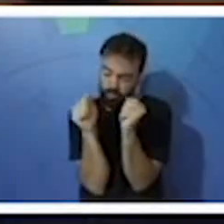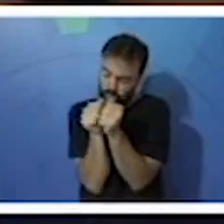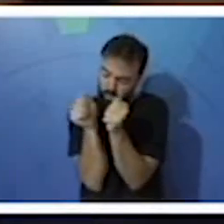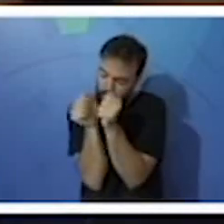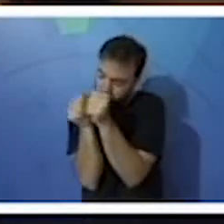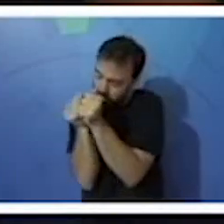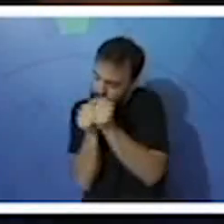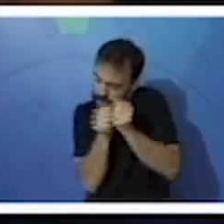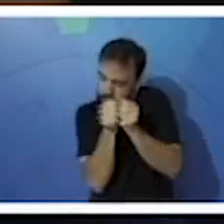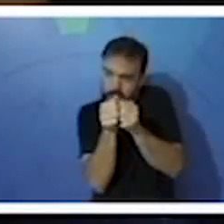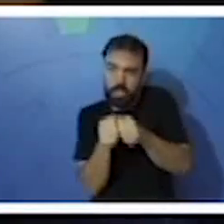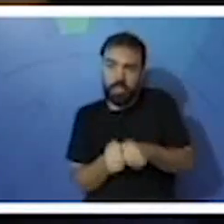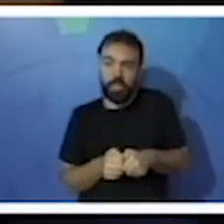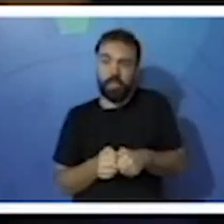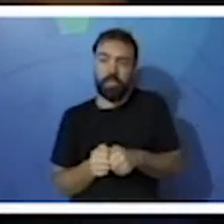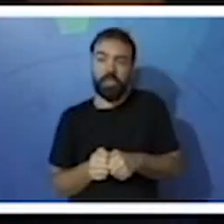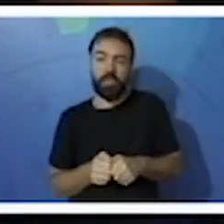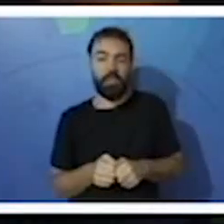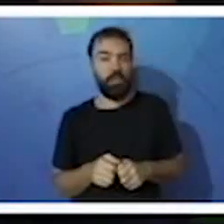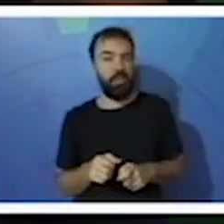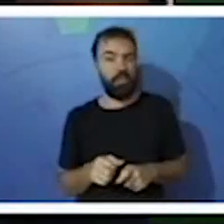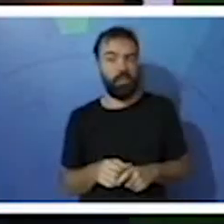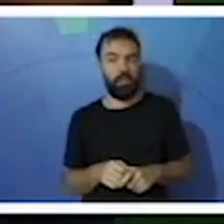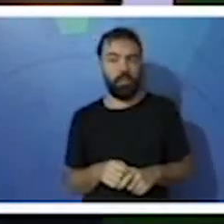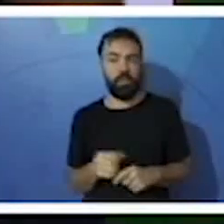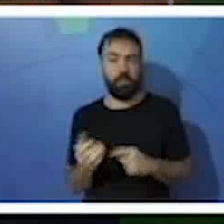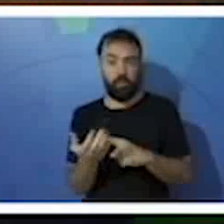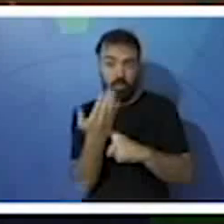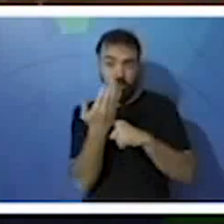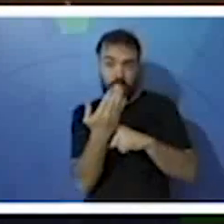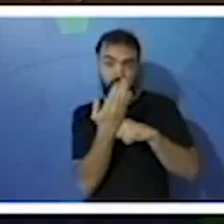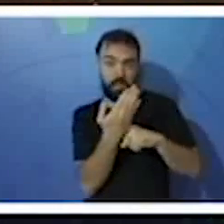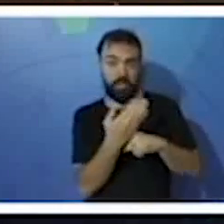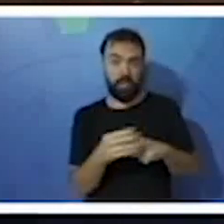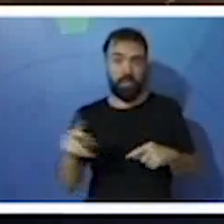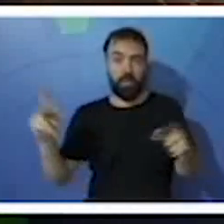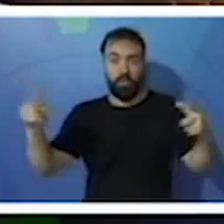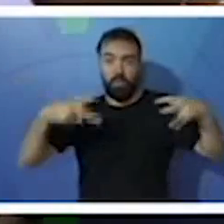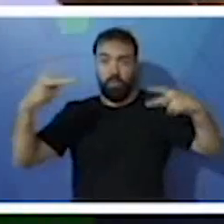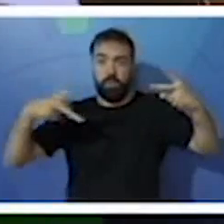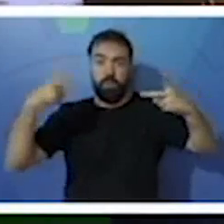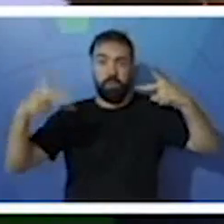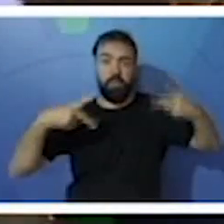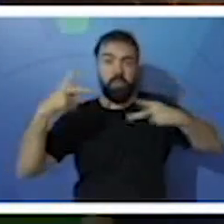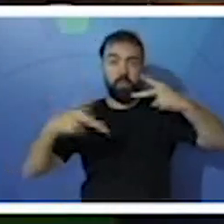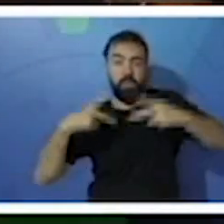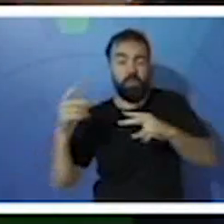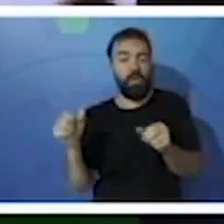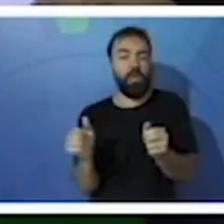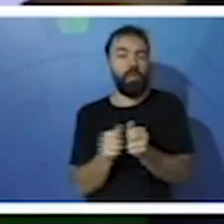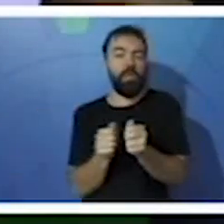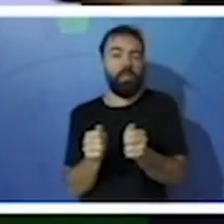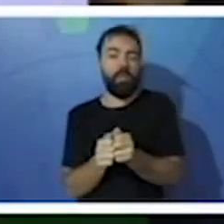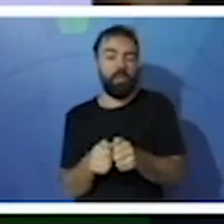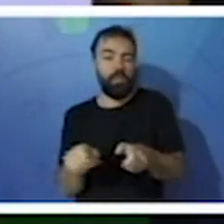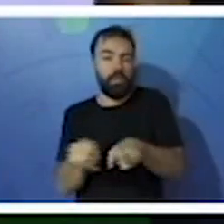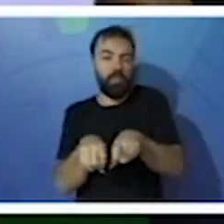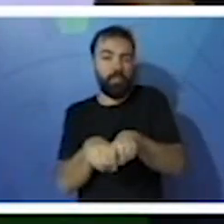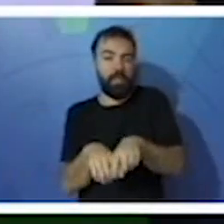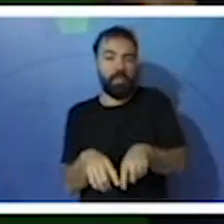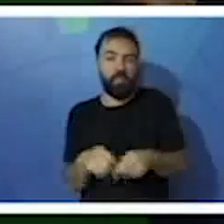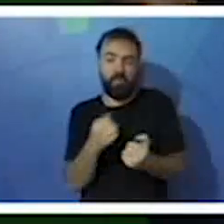juntos, tá? E aí eles se protegem dos ventos fortes e do frio. Uma estratégia que eles utilizam.